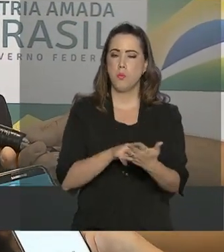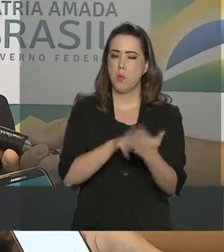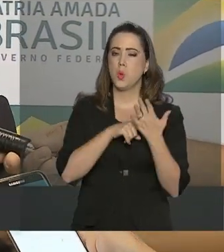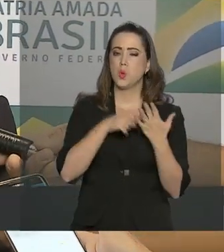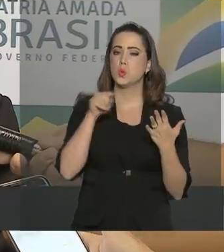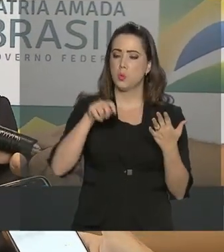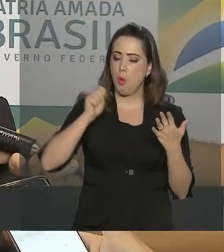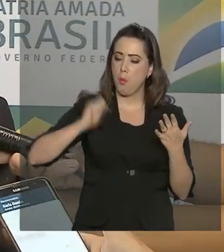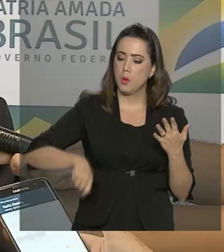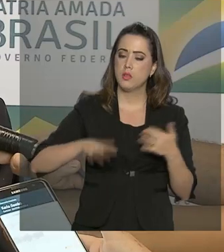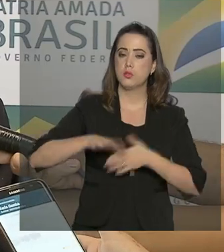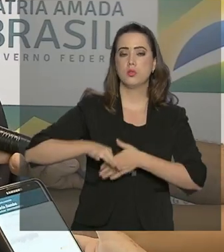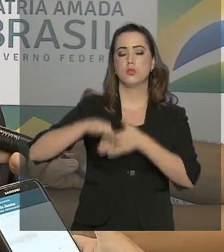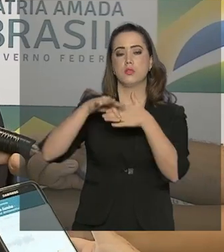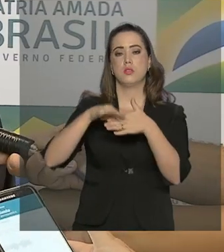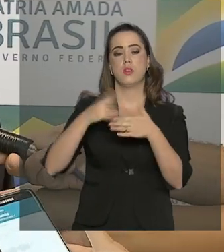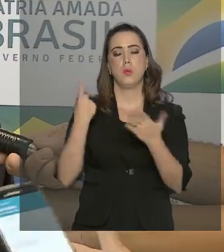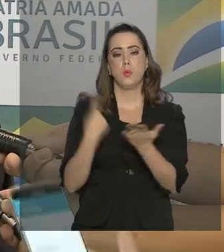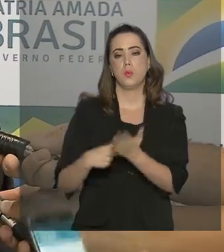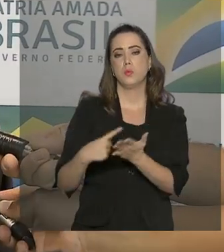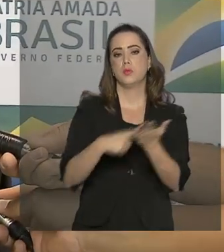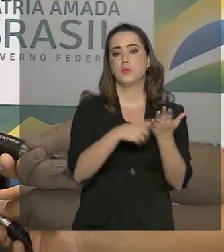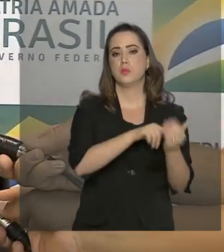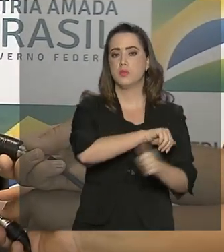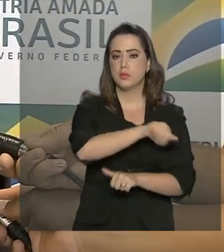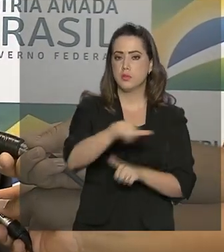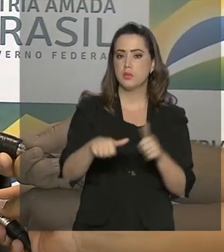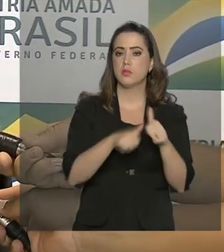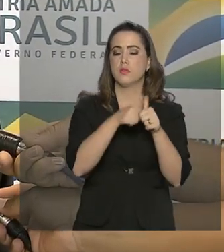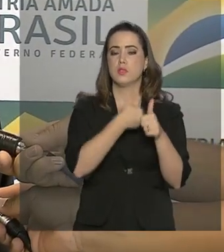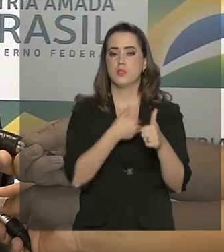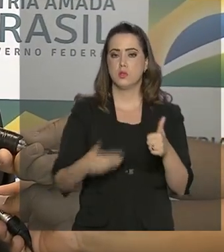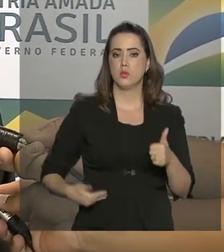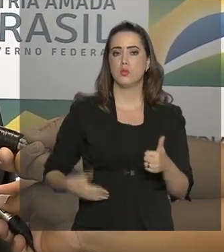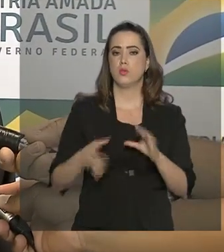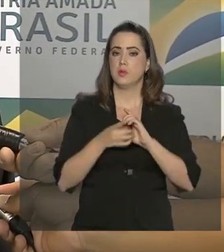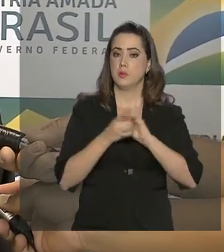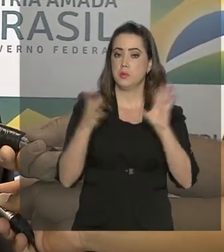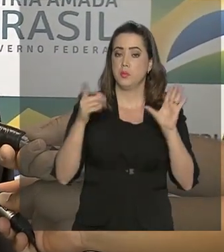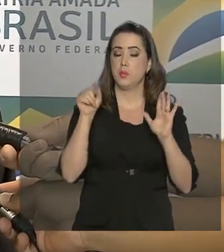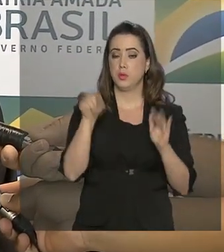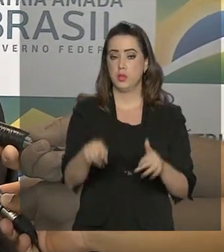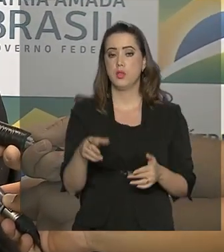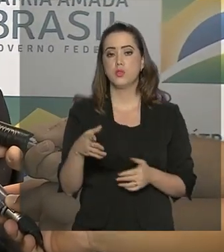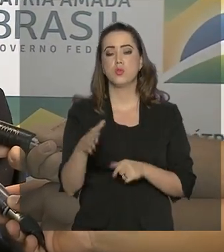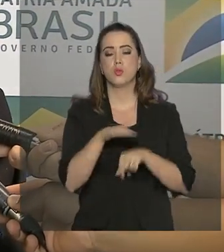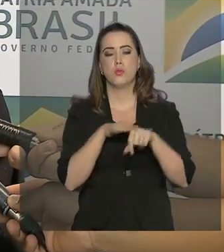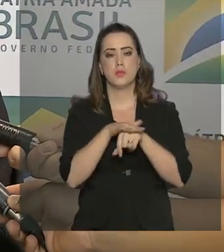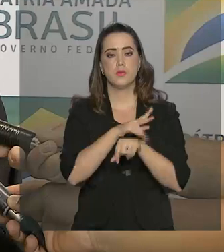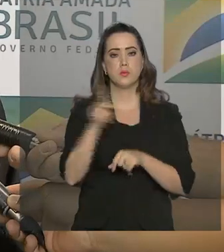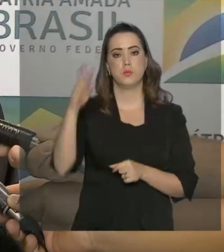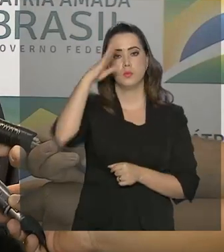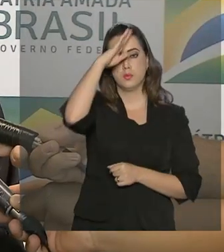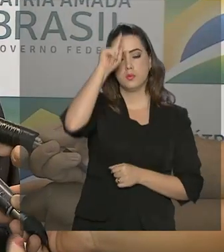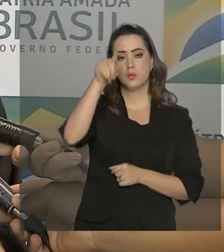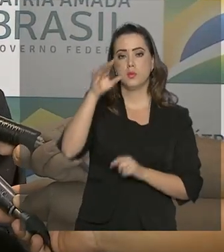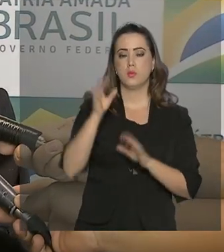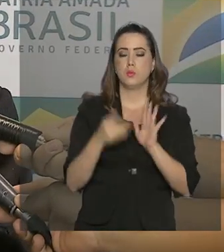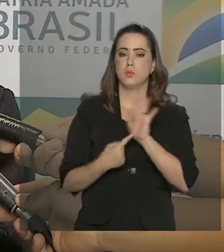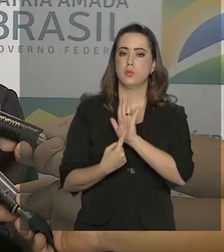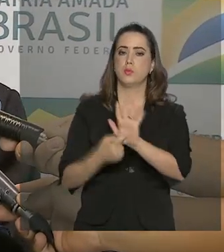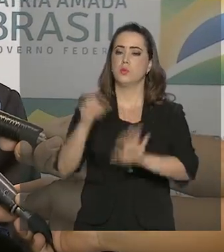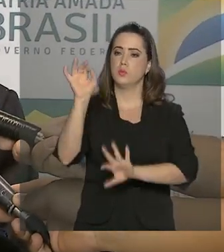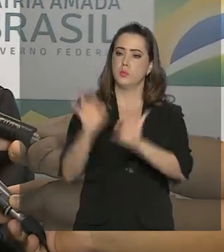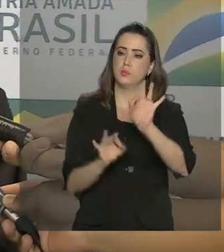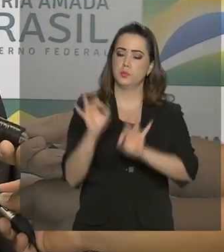liderança, seu compromisso com a transição democrática na Venezuela. Teve uma excelente conversa com o presidente, mostrou seus planos, sua